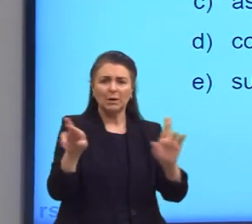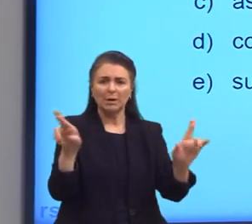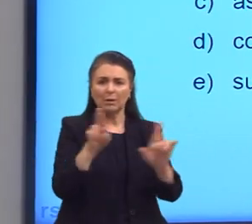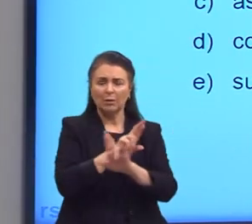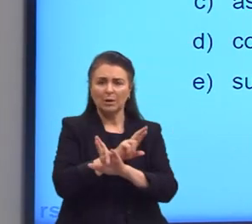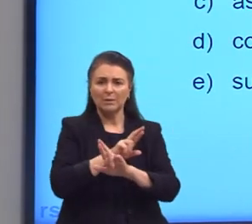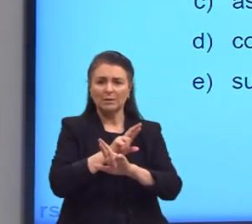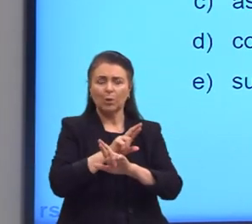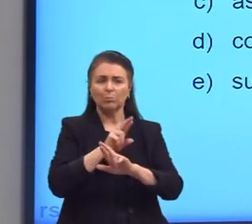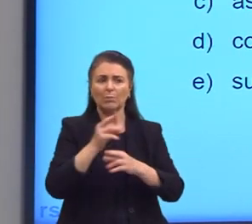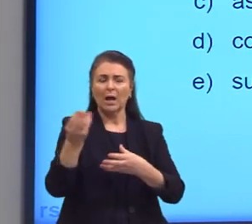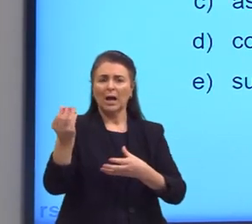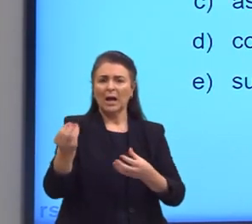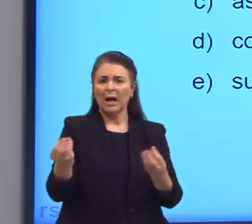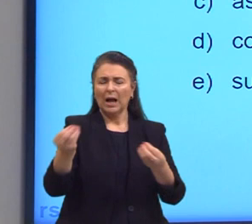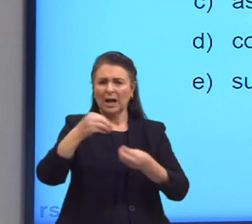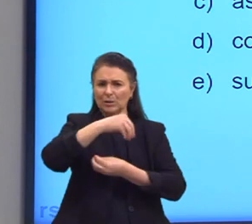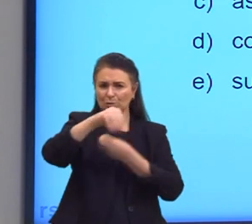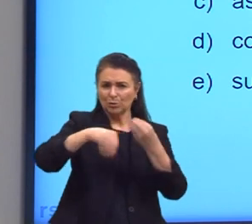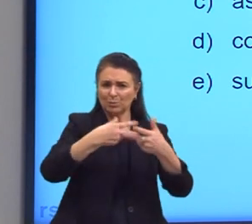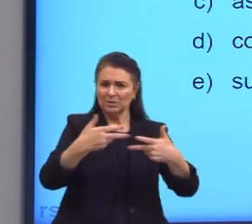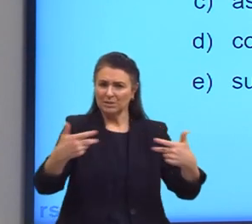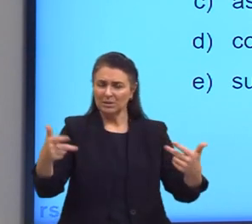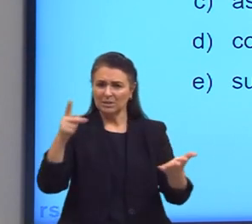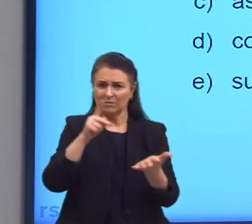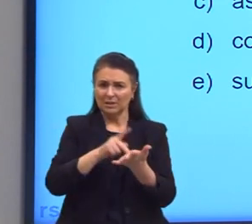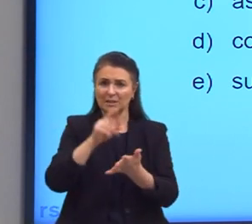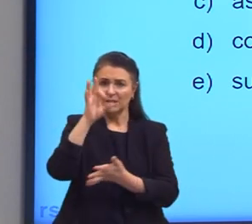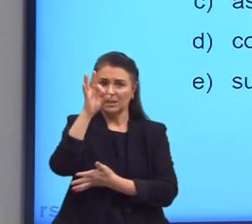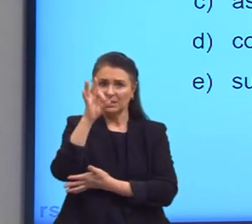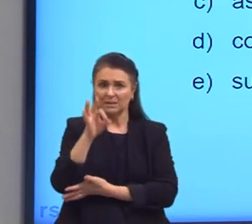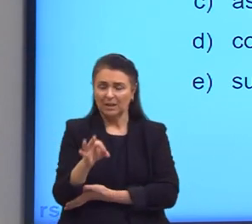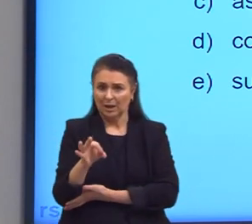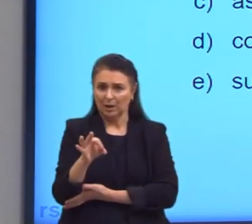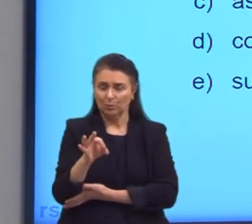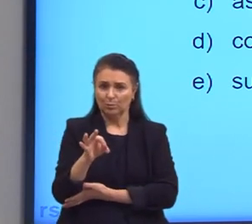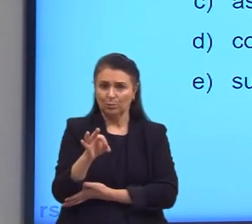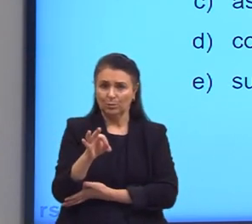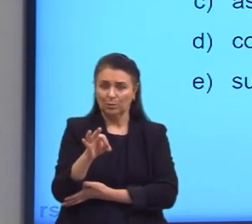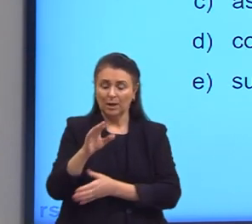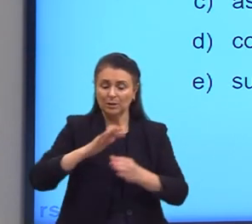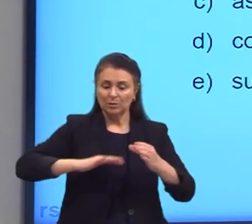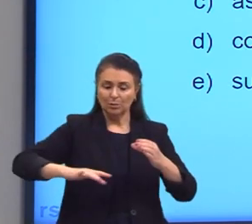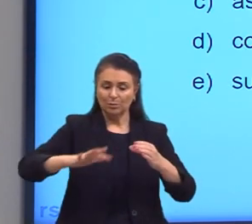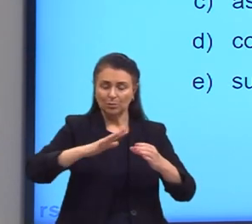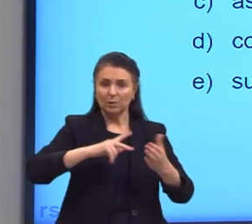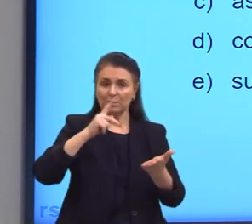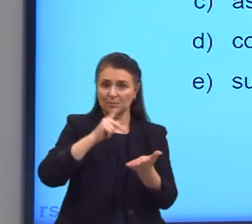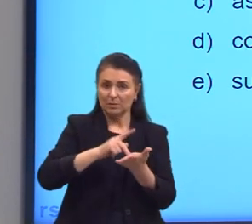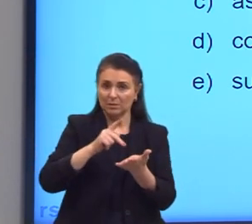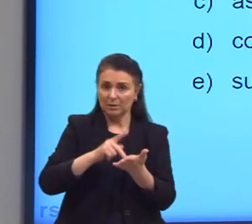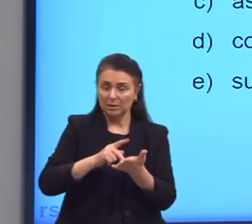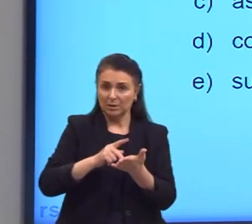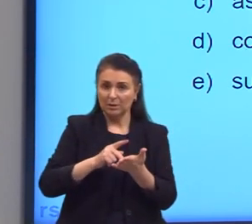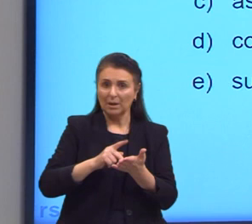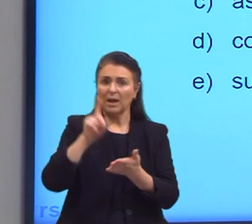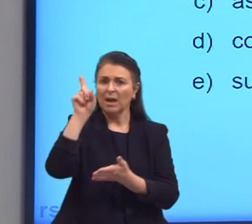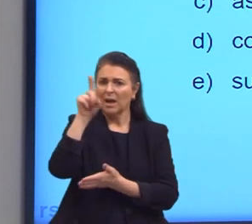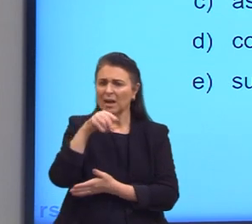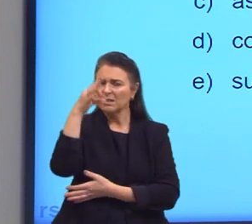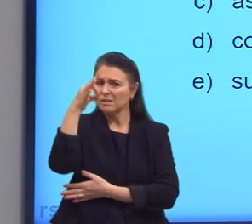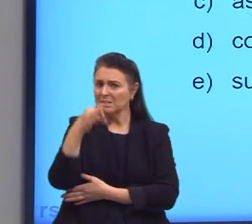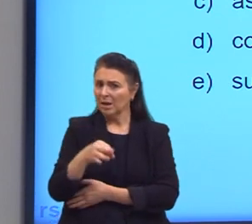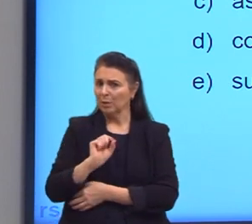substâncias verdadeiras. É correto afirmar que... Soluções verdadeiras, desculpa. Soluções verdadeiras. É correto